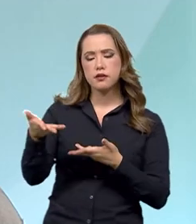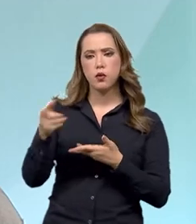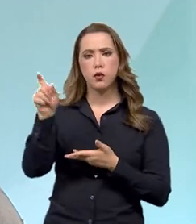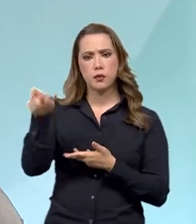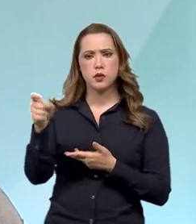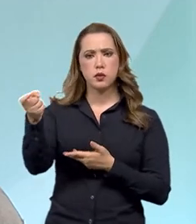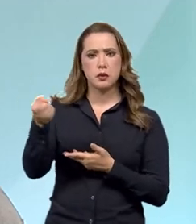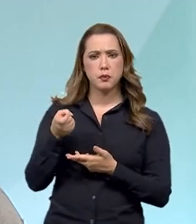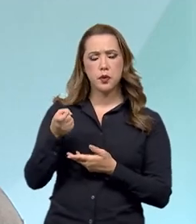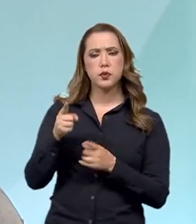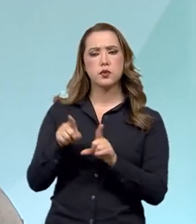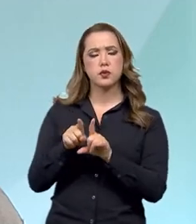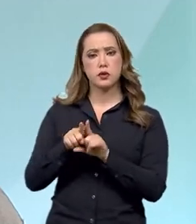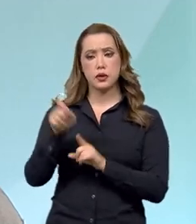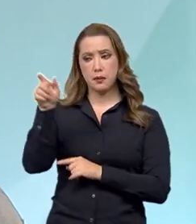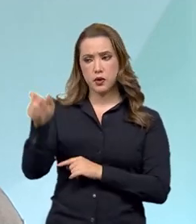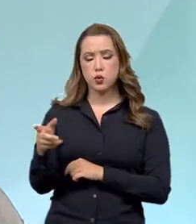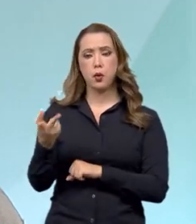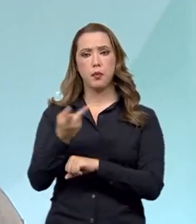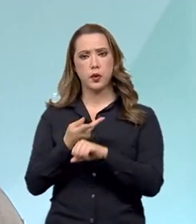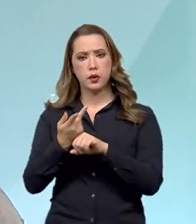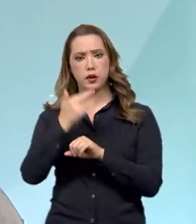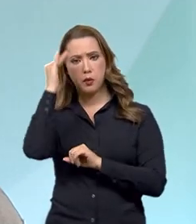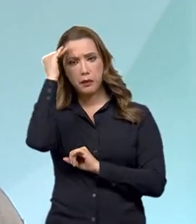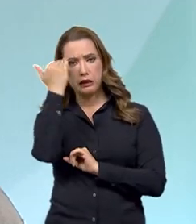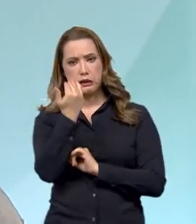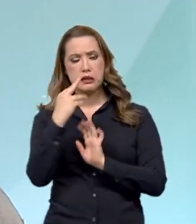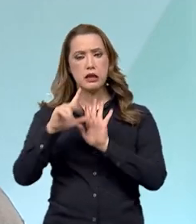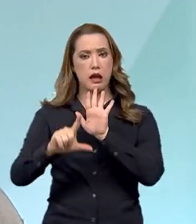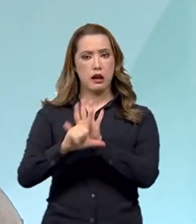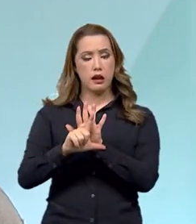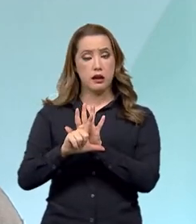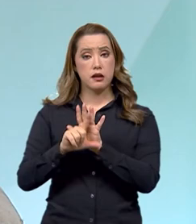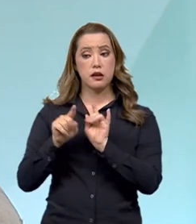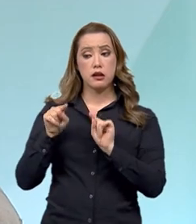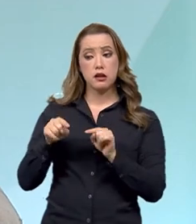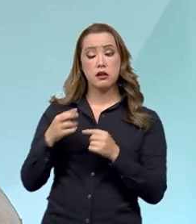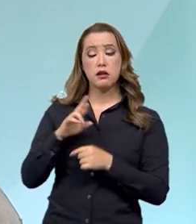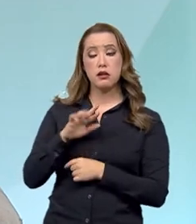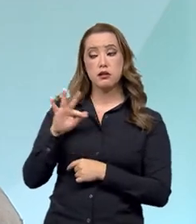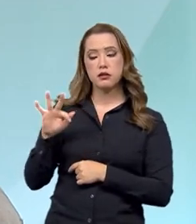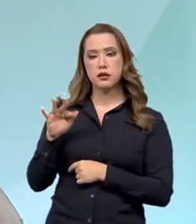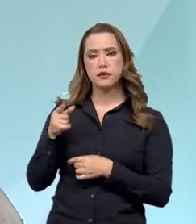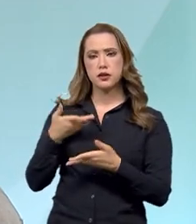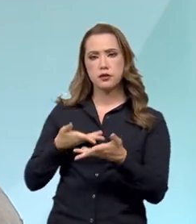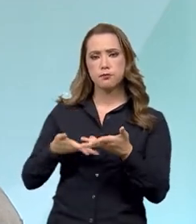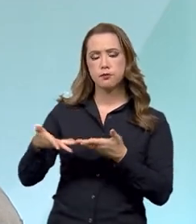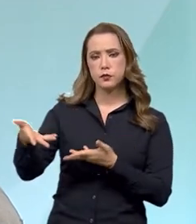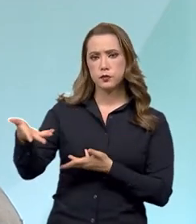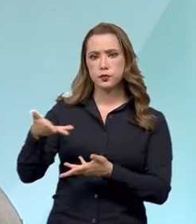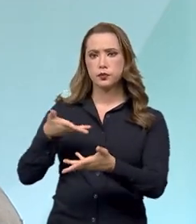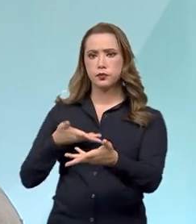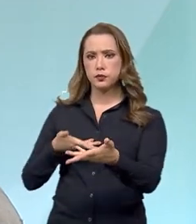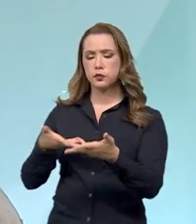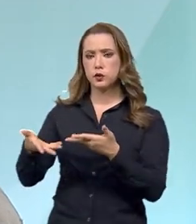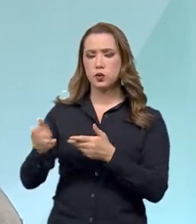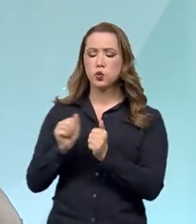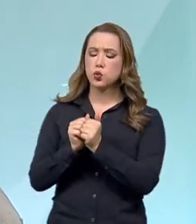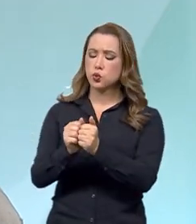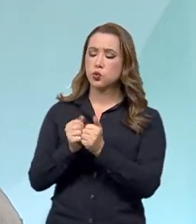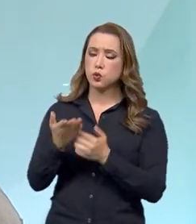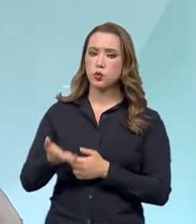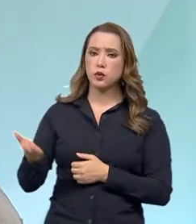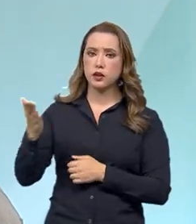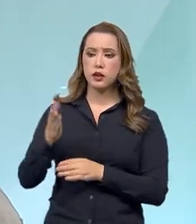tem o contribuinte buscando cumprir as suas obrigações e a Receita Federal nessa relação com ele buscando